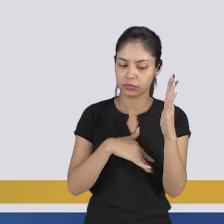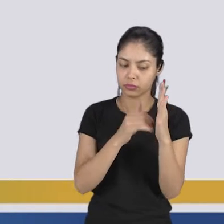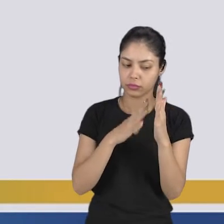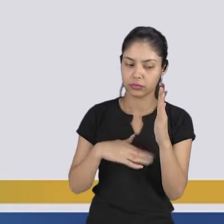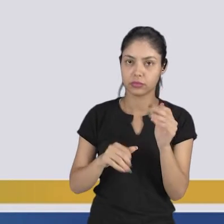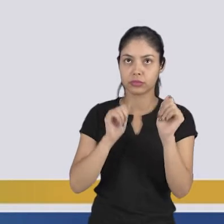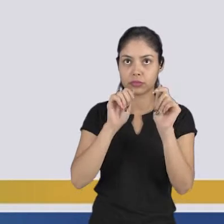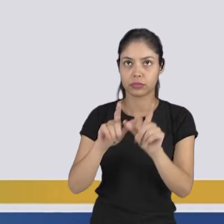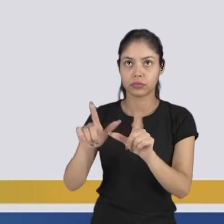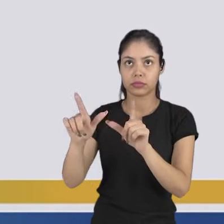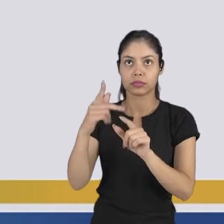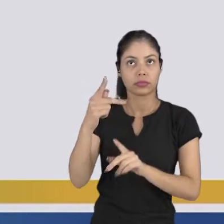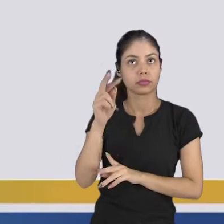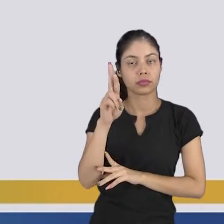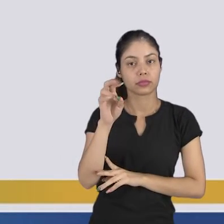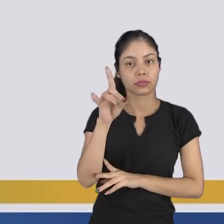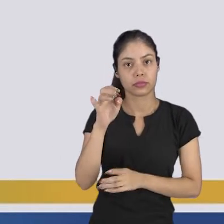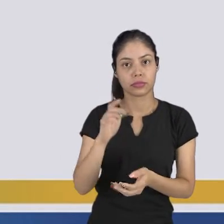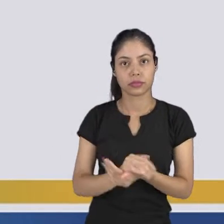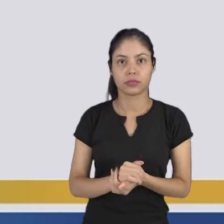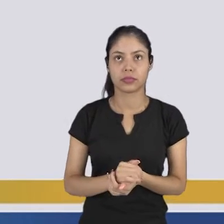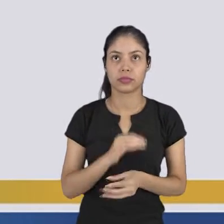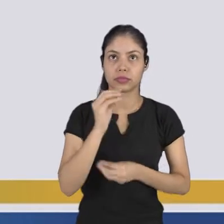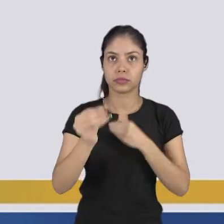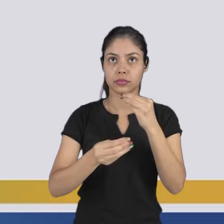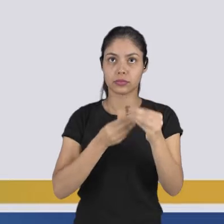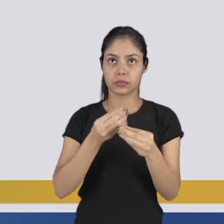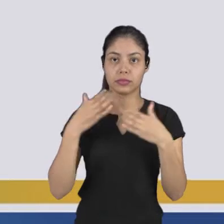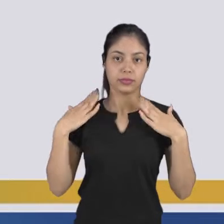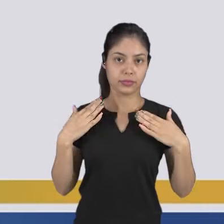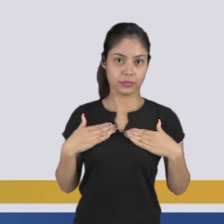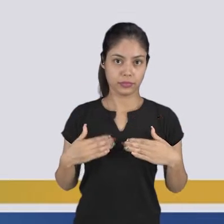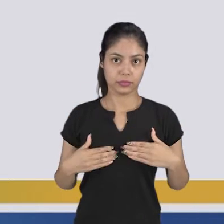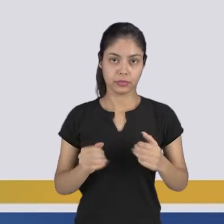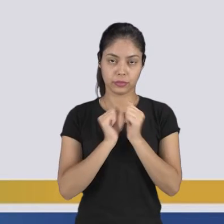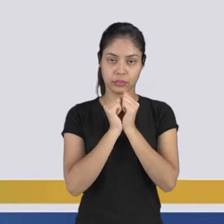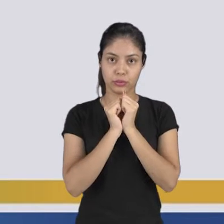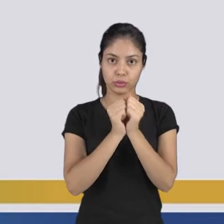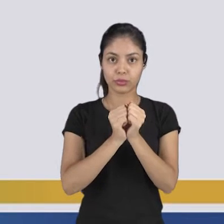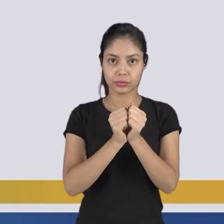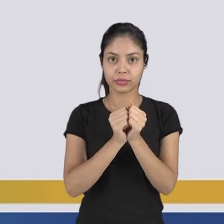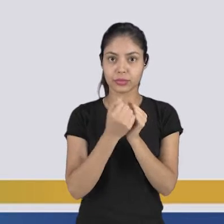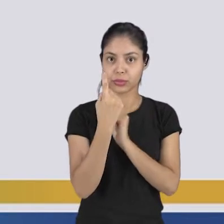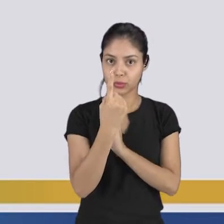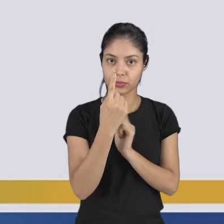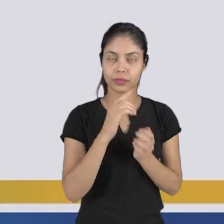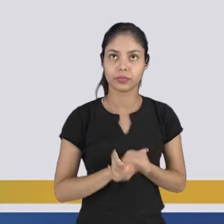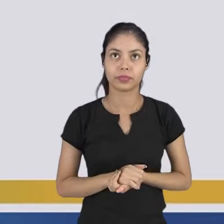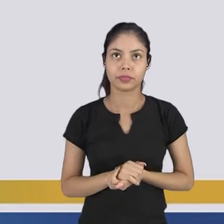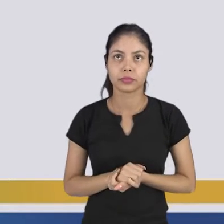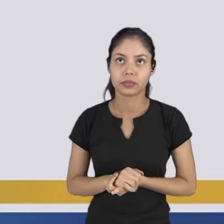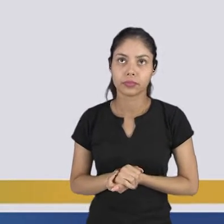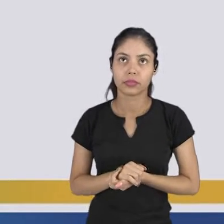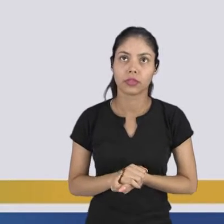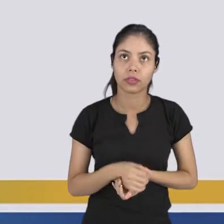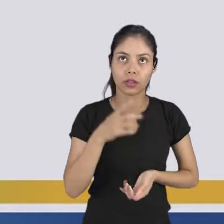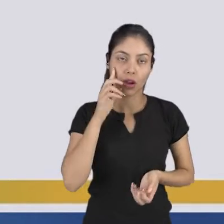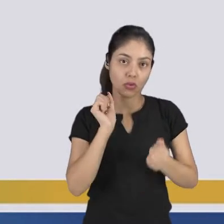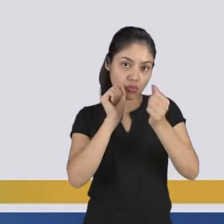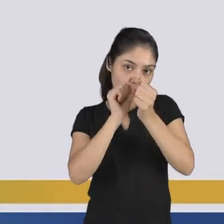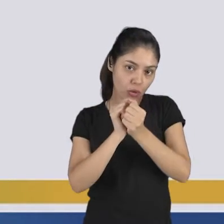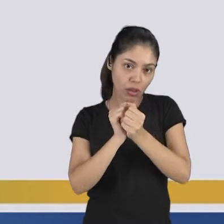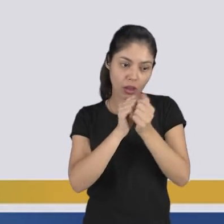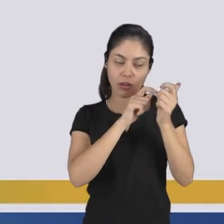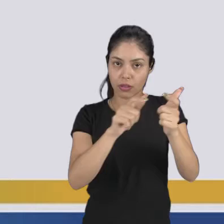na parede. Como se a parede atrás e o corpo da mulher fossem uma coisa só. Então você une o